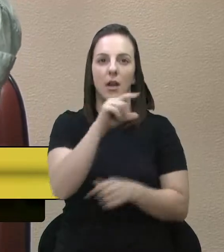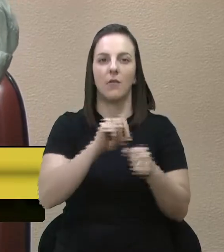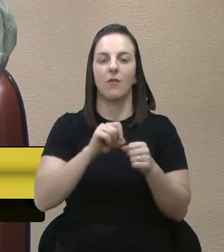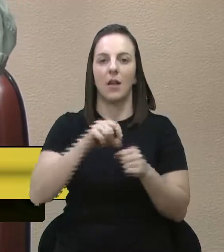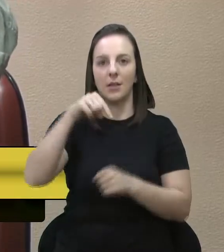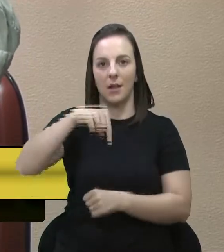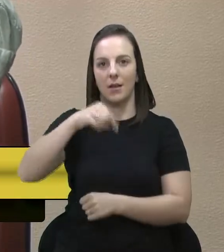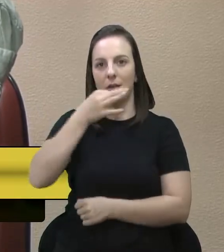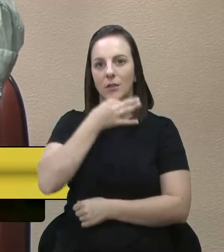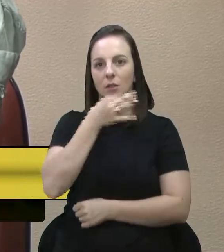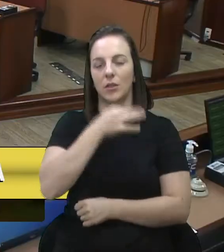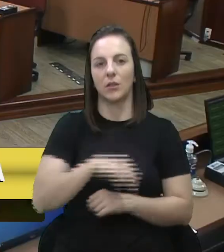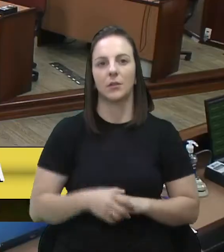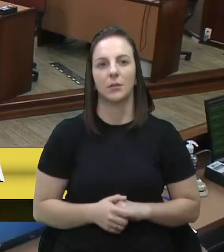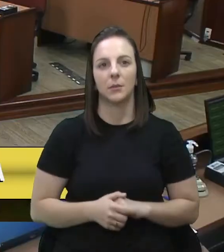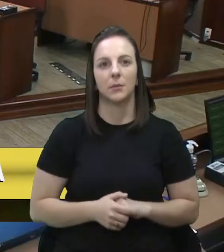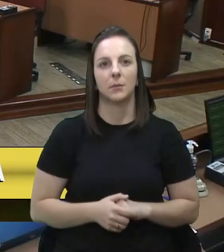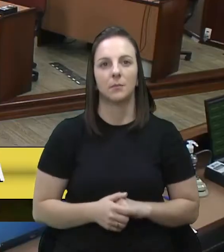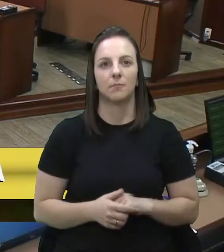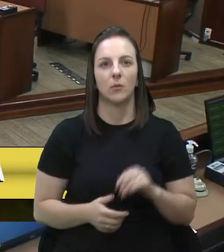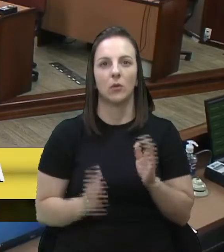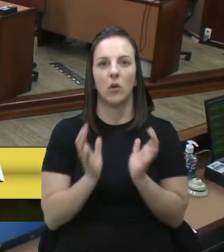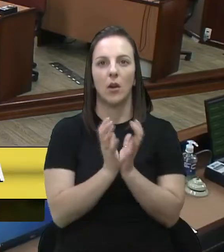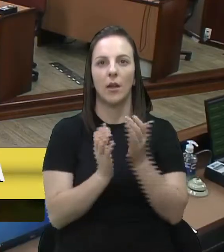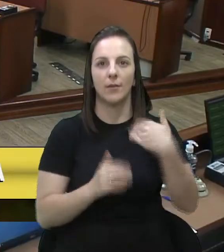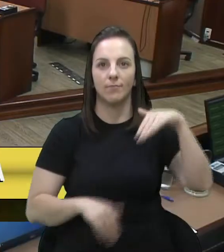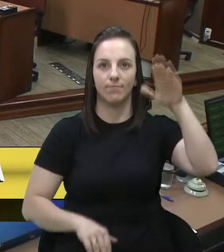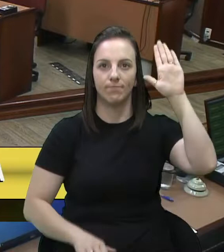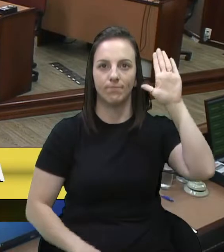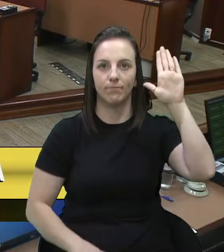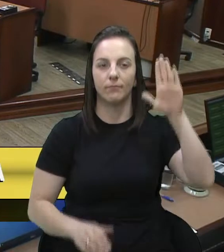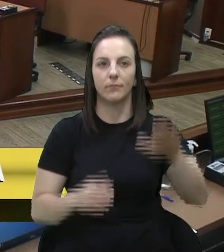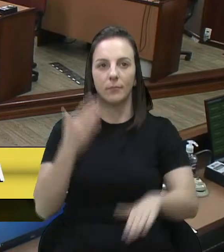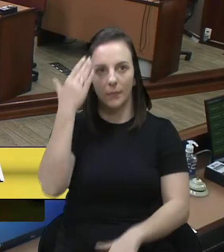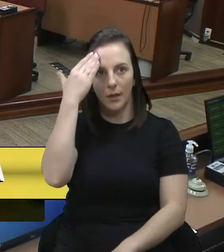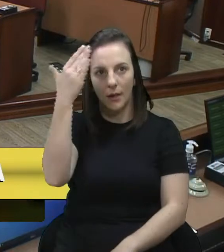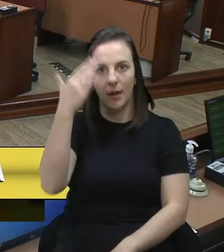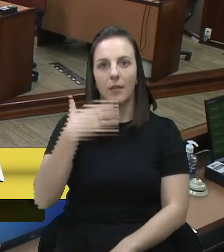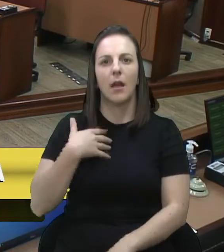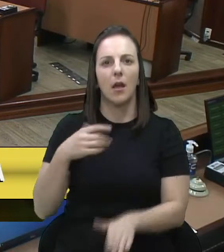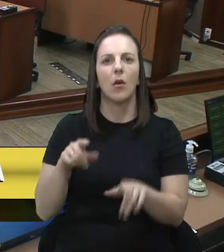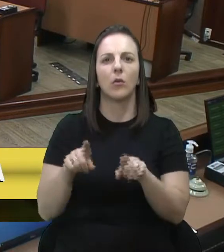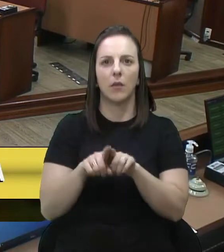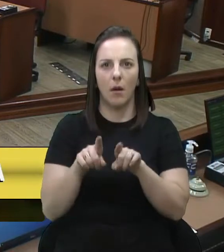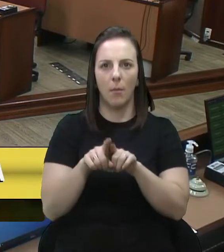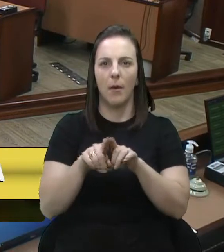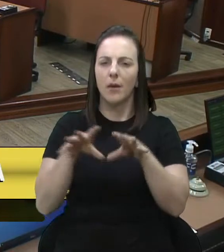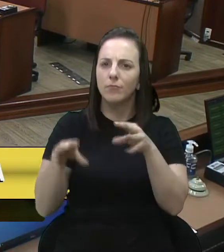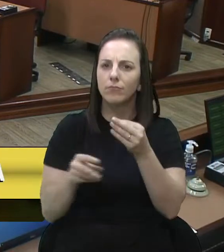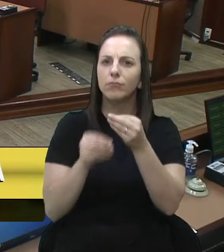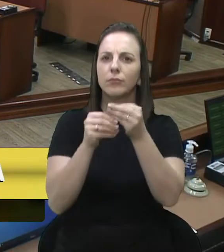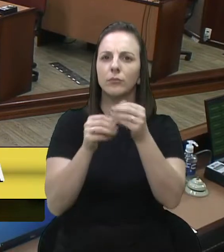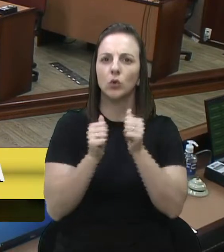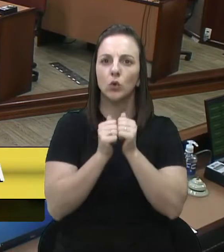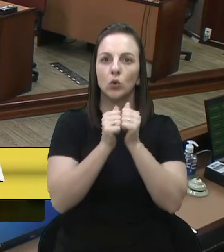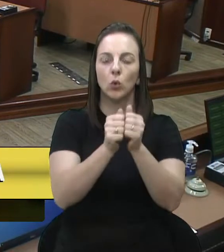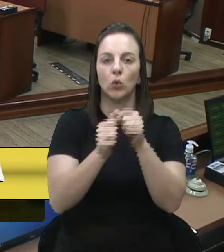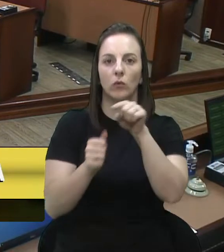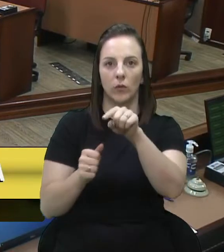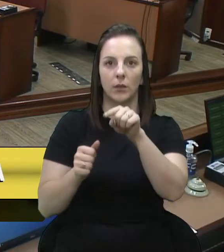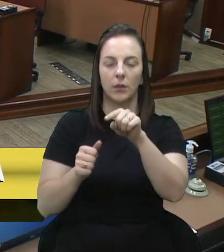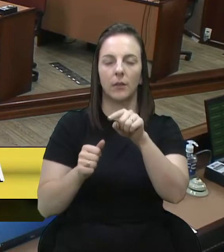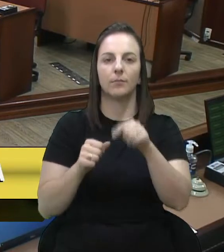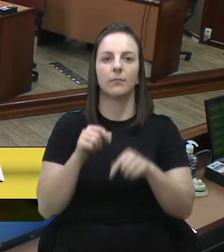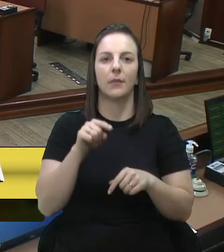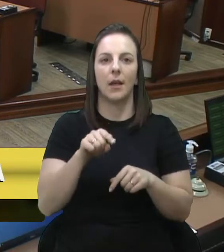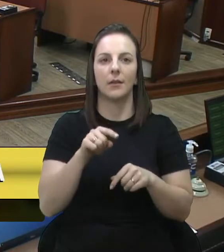A sua parte, nobre colega. Obrigado, vereador Andrão Bross. Me somo também a este voto, junto com a Vossa Excelência, e dizer que